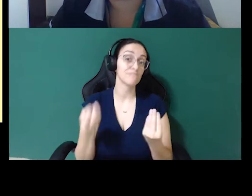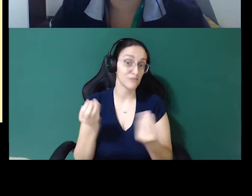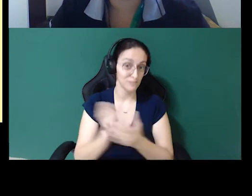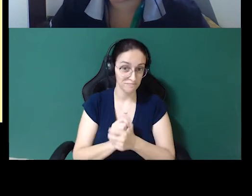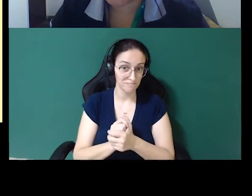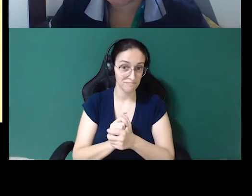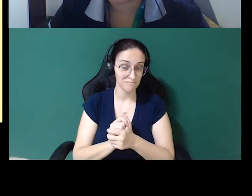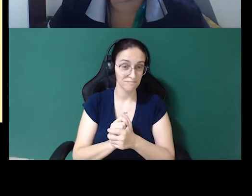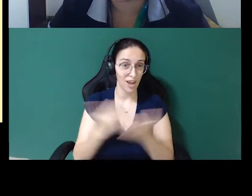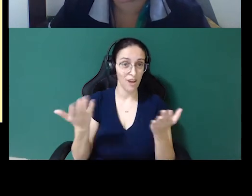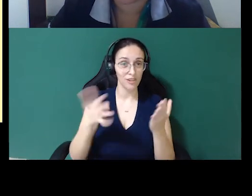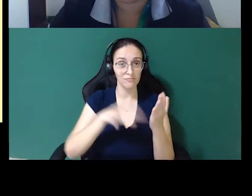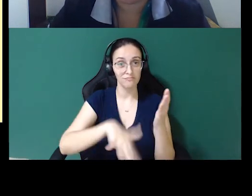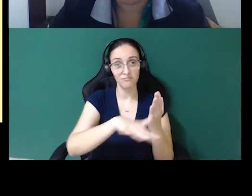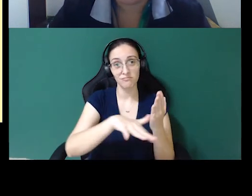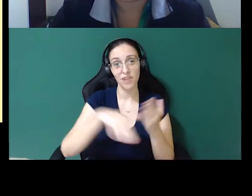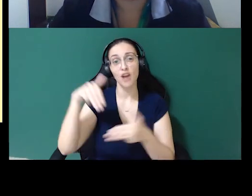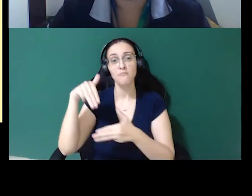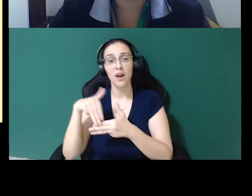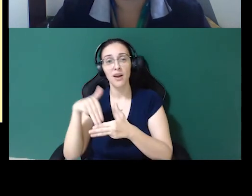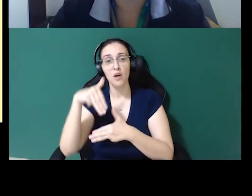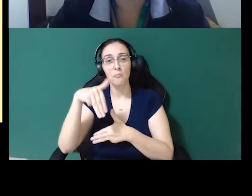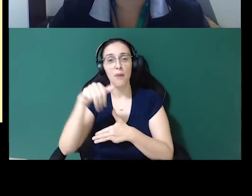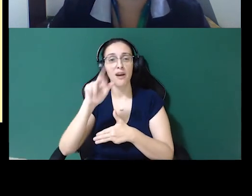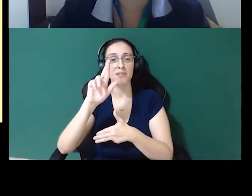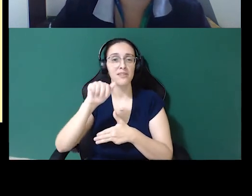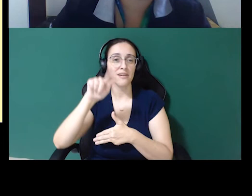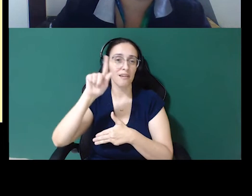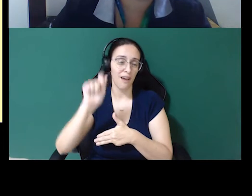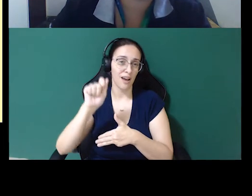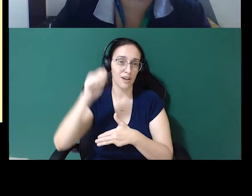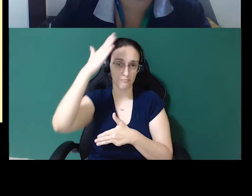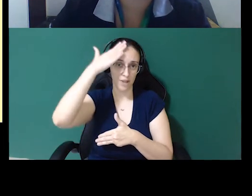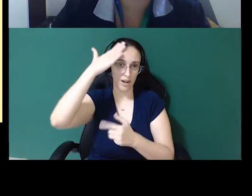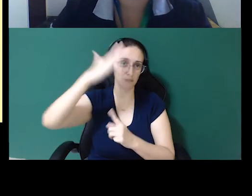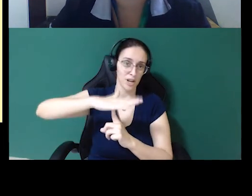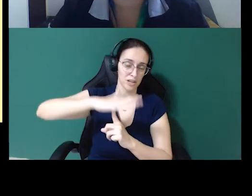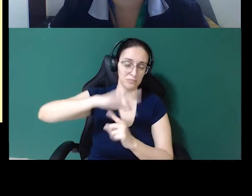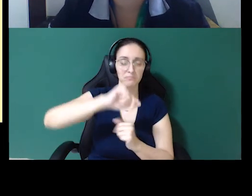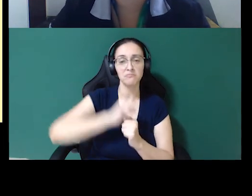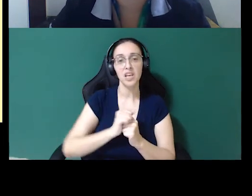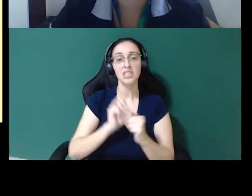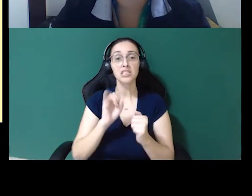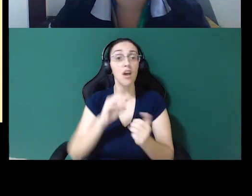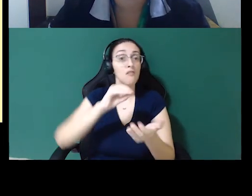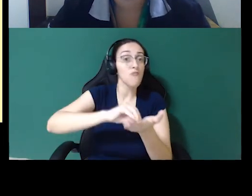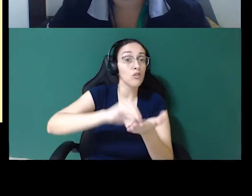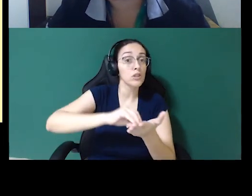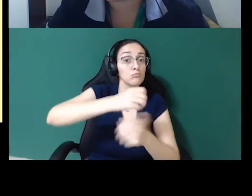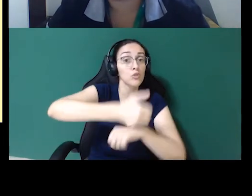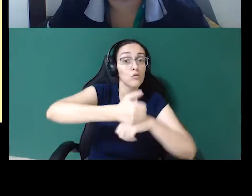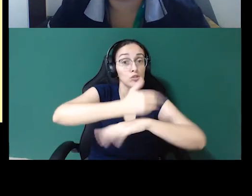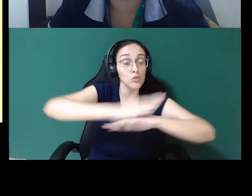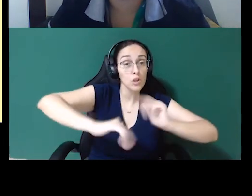a realidade do cenário de Maringá? Então, se aqui está sobrando vaga e está faltando profissional, poxa,